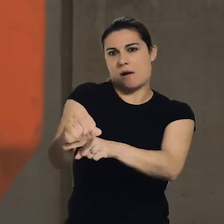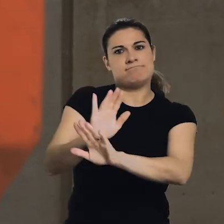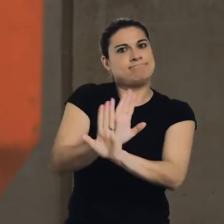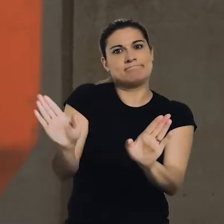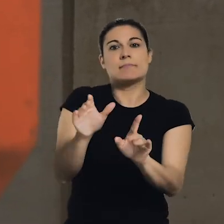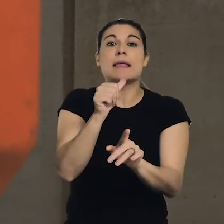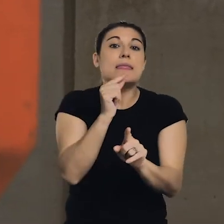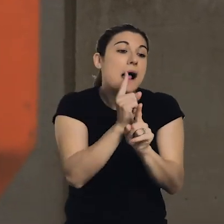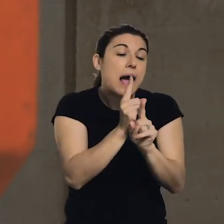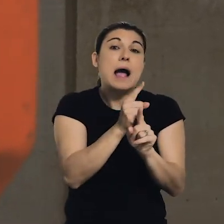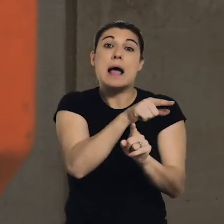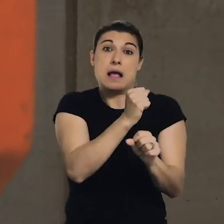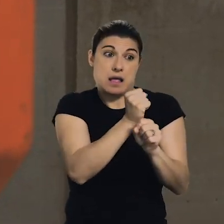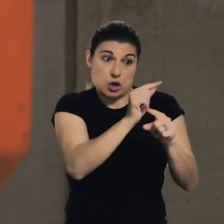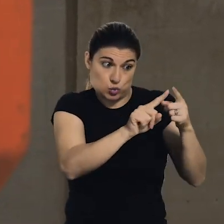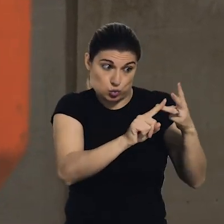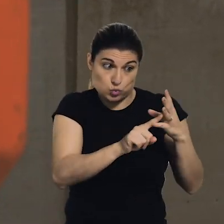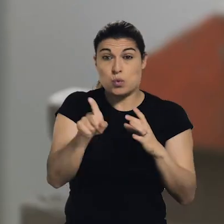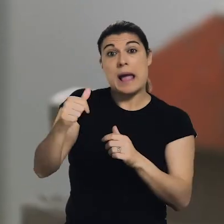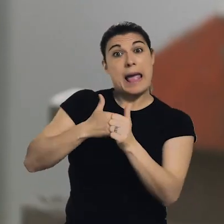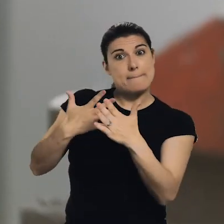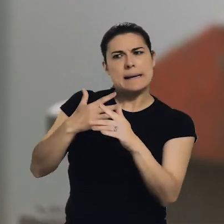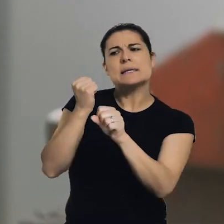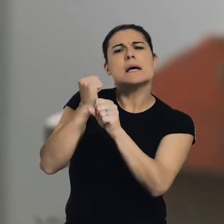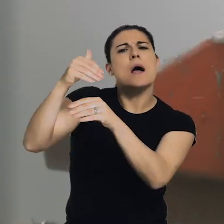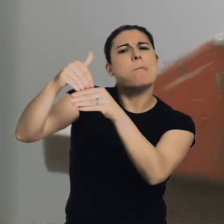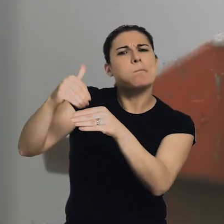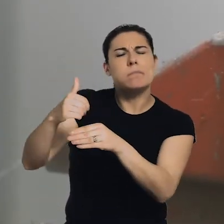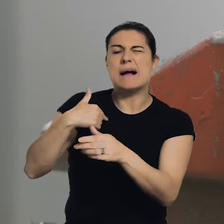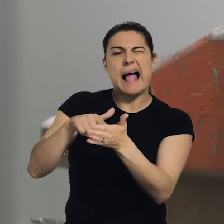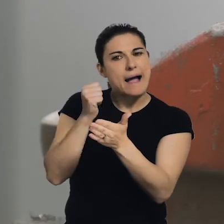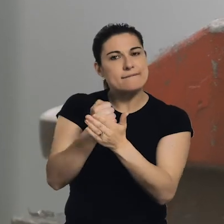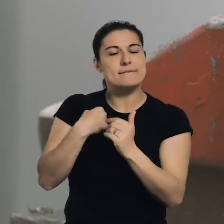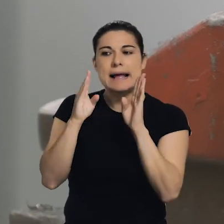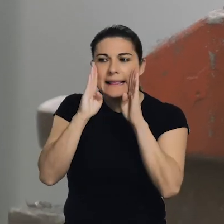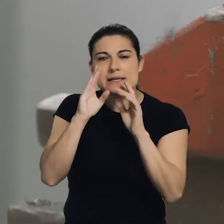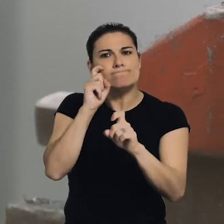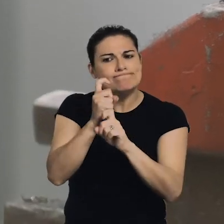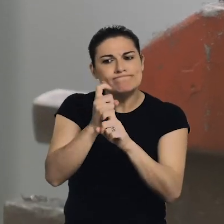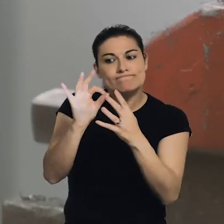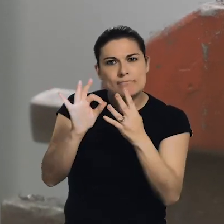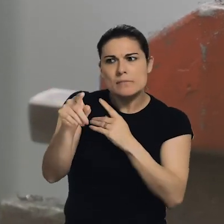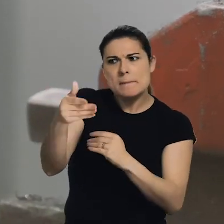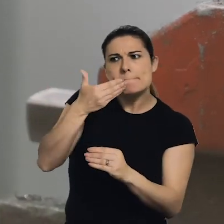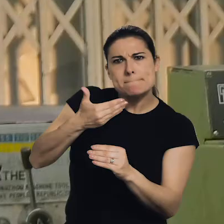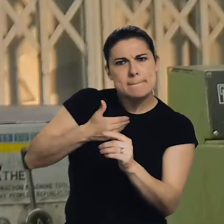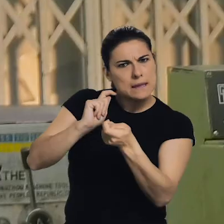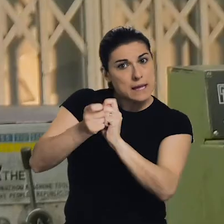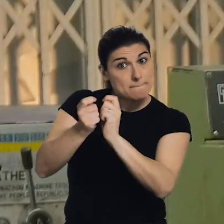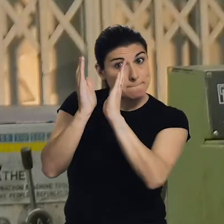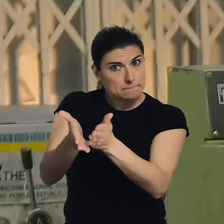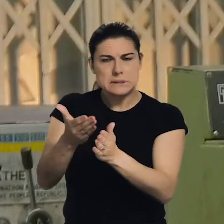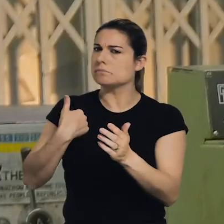completamente na empresa, desempenhando as tarefas que habitualmente são desempenhadas nas empresas e portanto estamos muito atentos sempre a essas